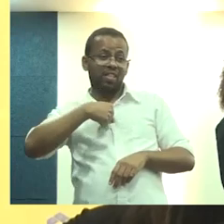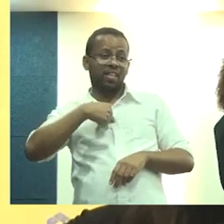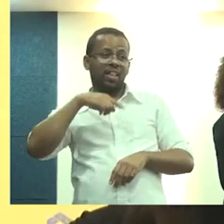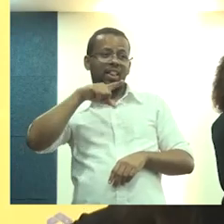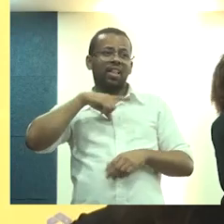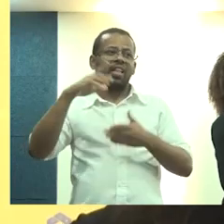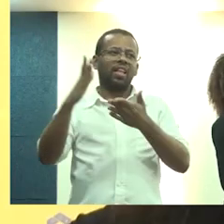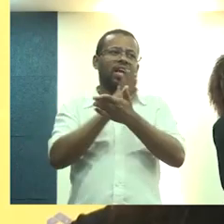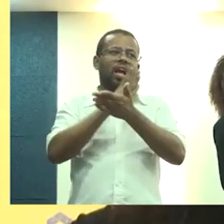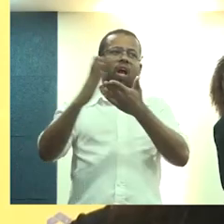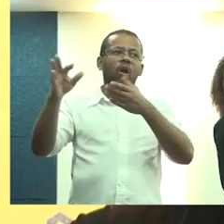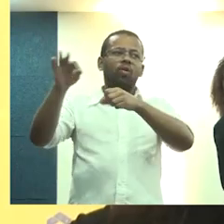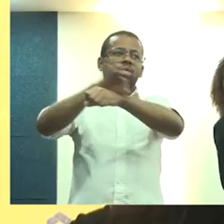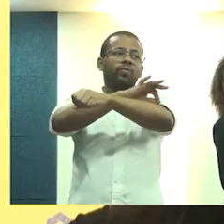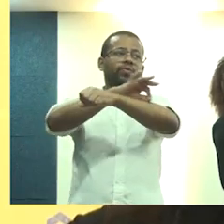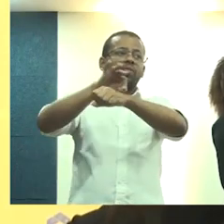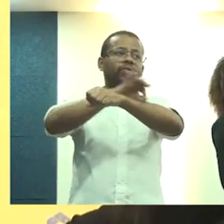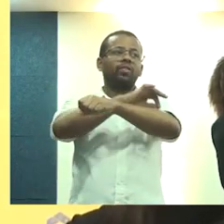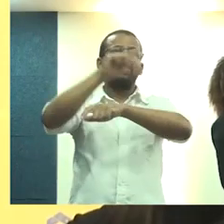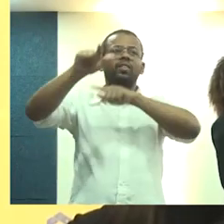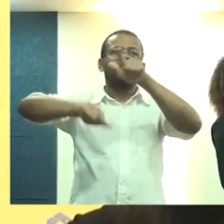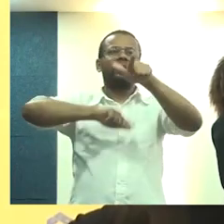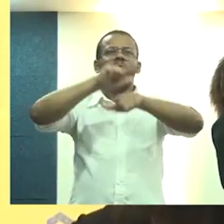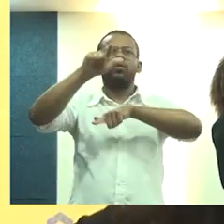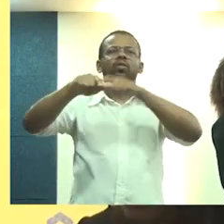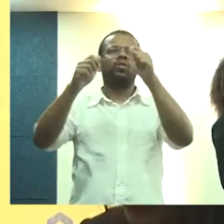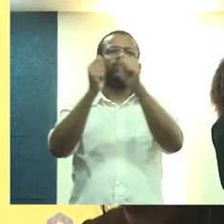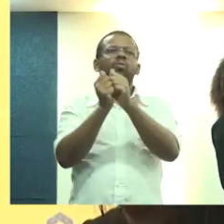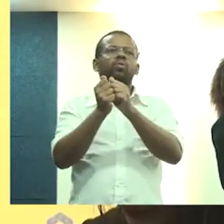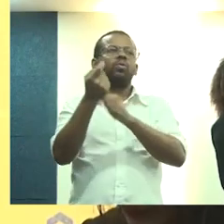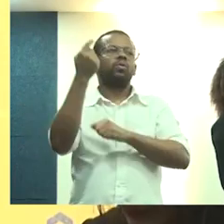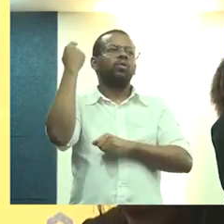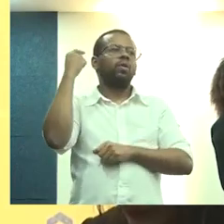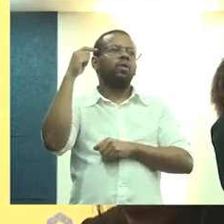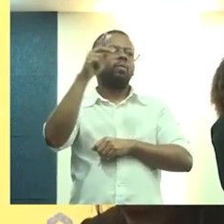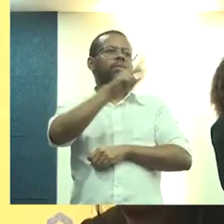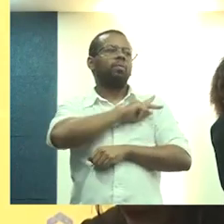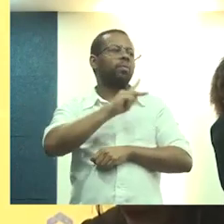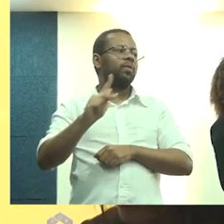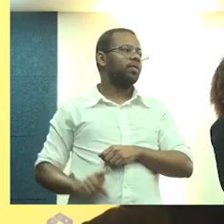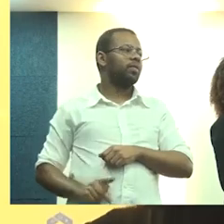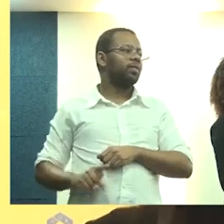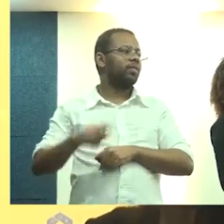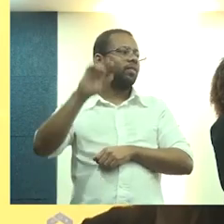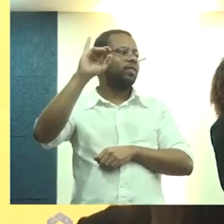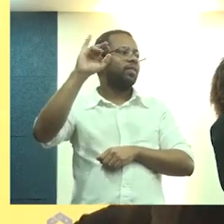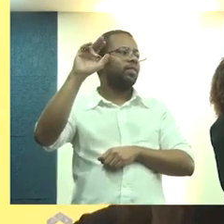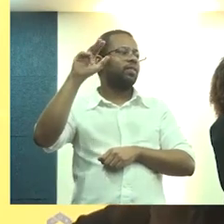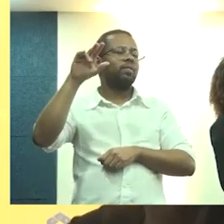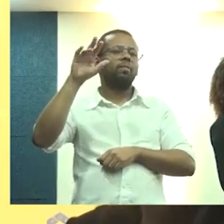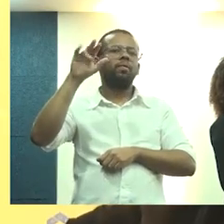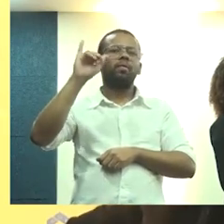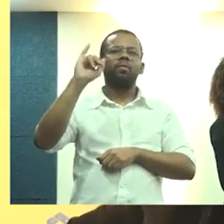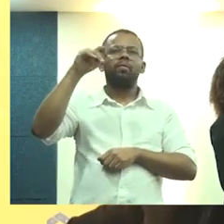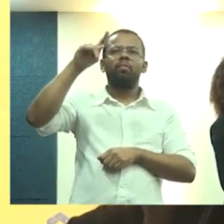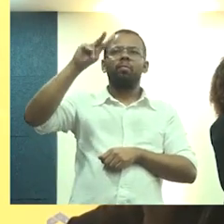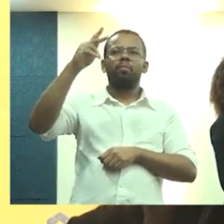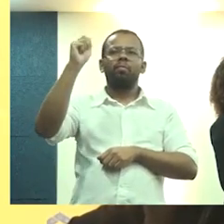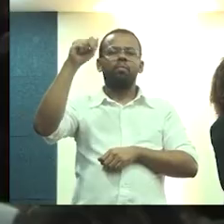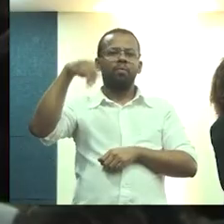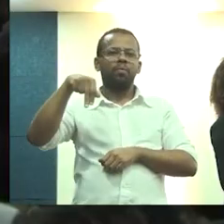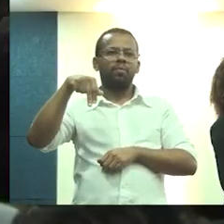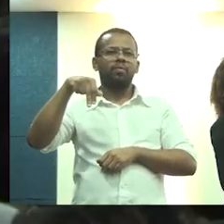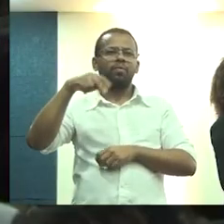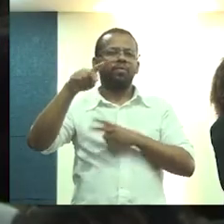aqui tem alguns arquitetos que trabalharam comigo, aqui a presidente da IFAM, do IFAM, que é a servidora pública municipal, a